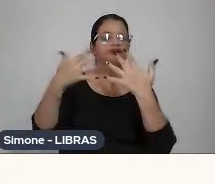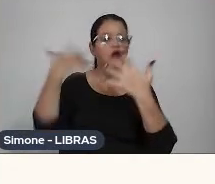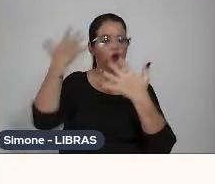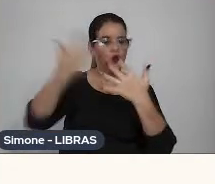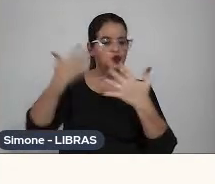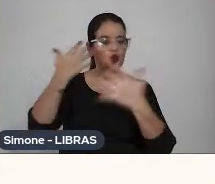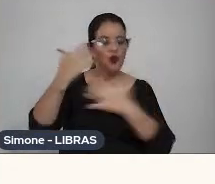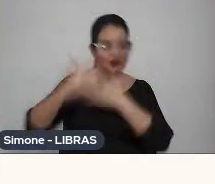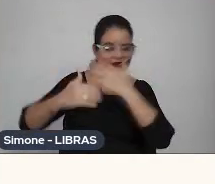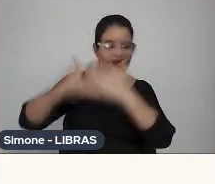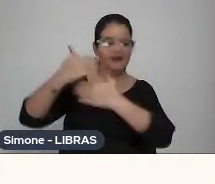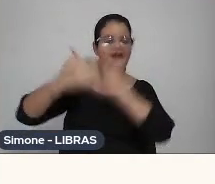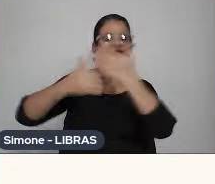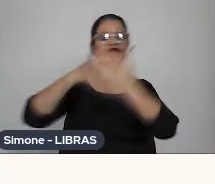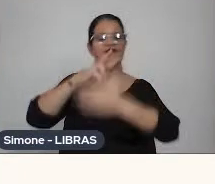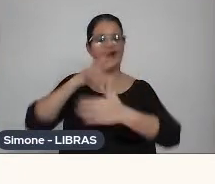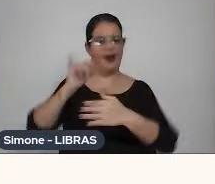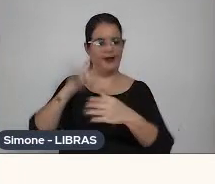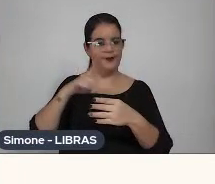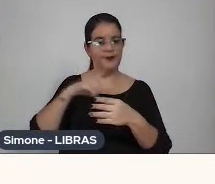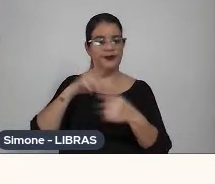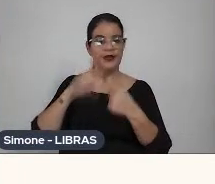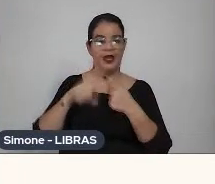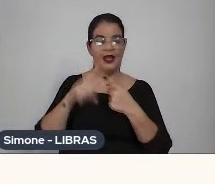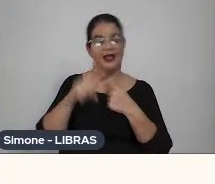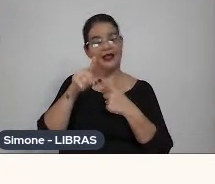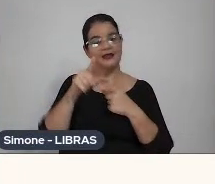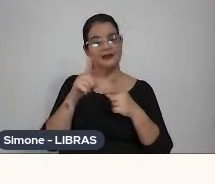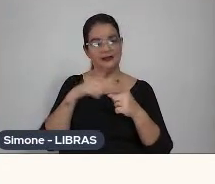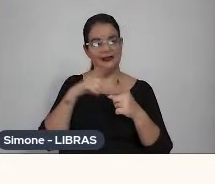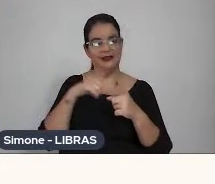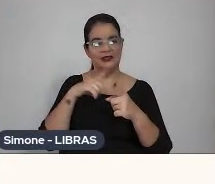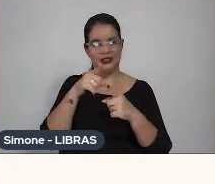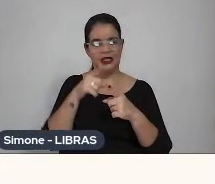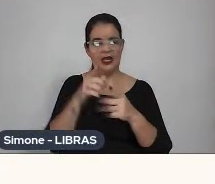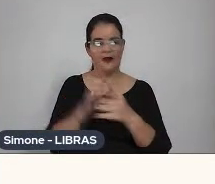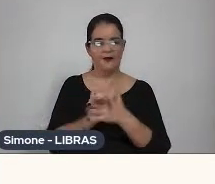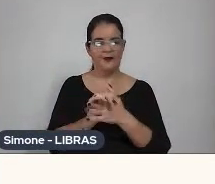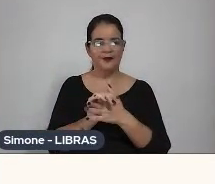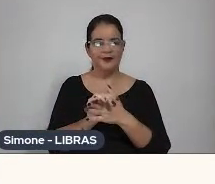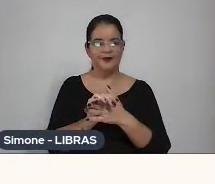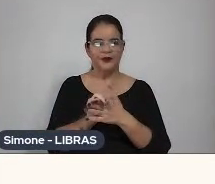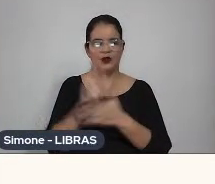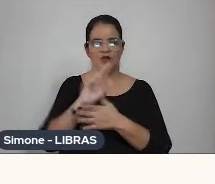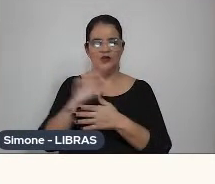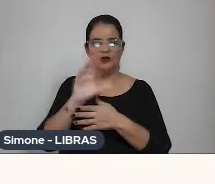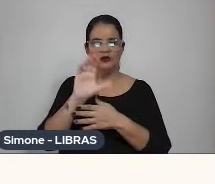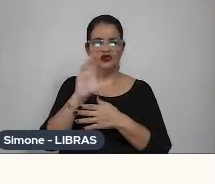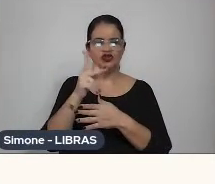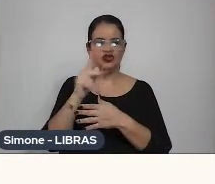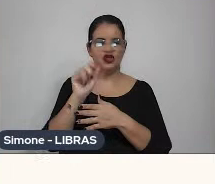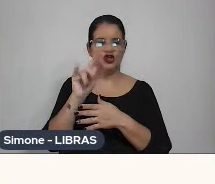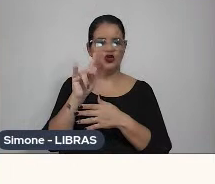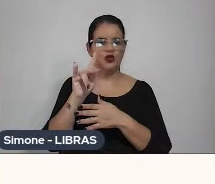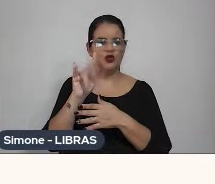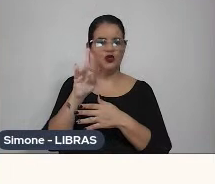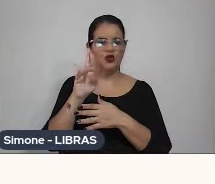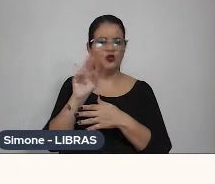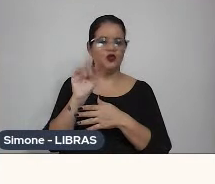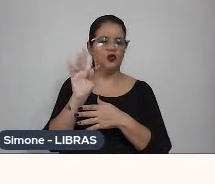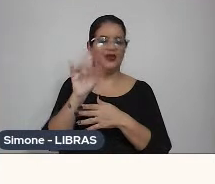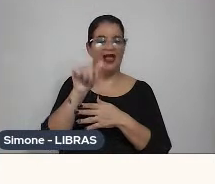construir. Esse curtinha que está aqui, ele chama Chipluf, é um curta